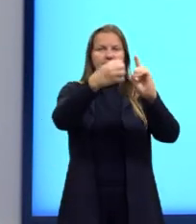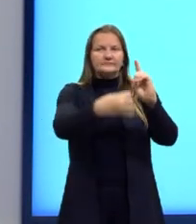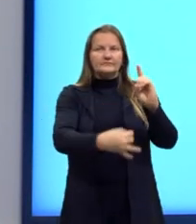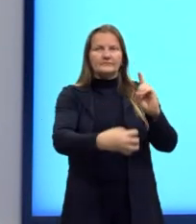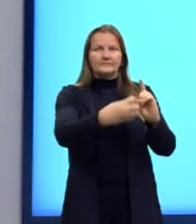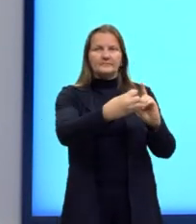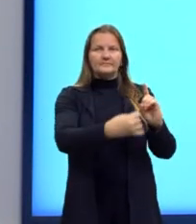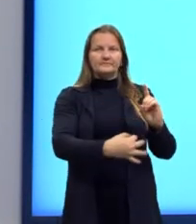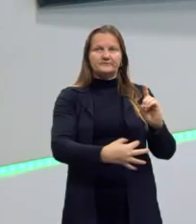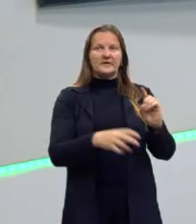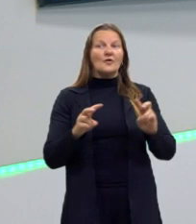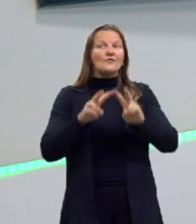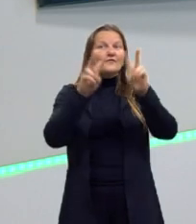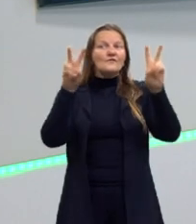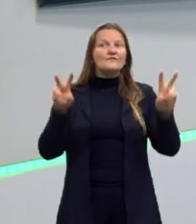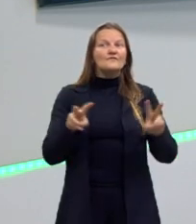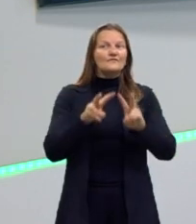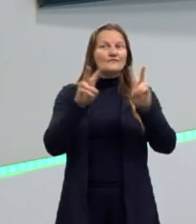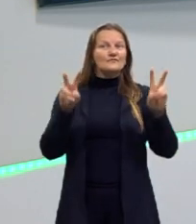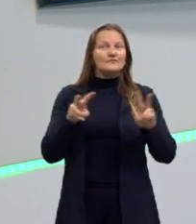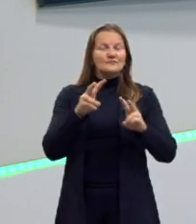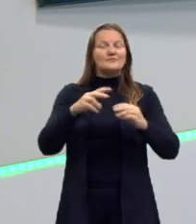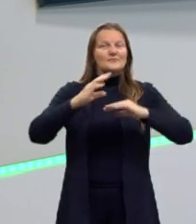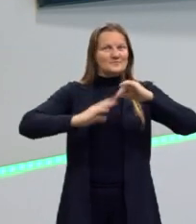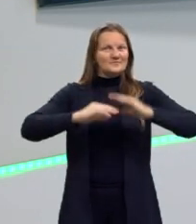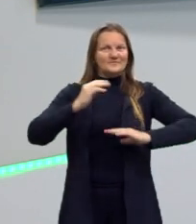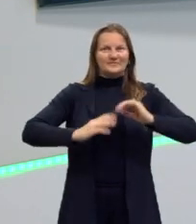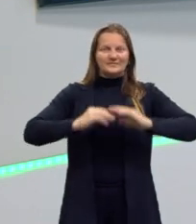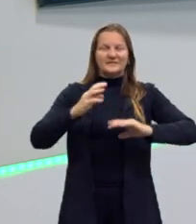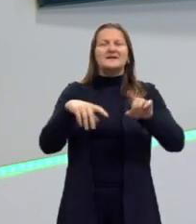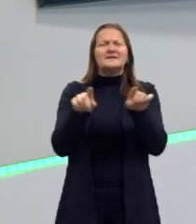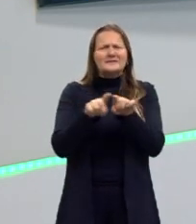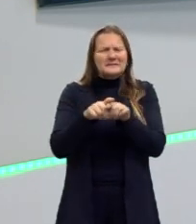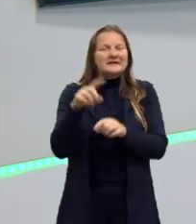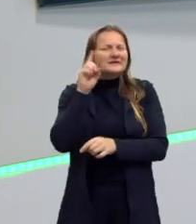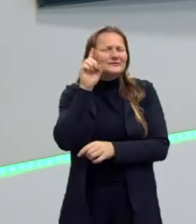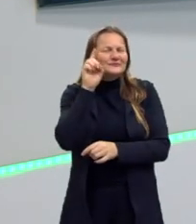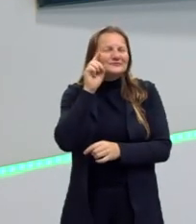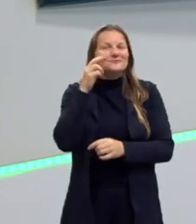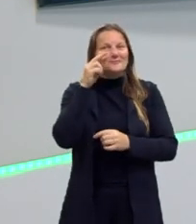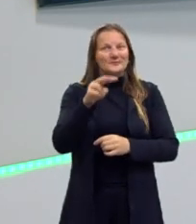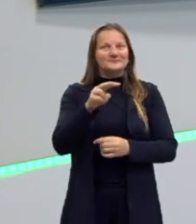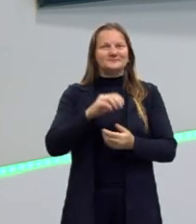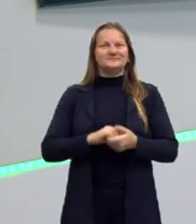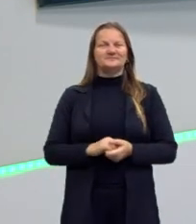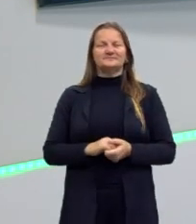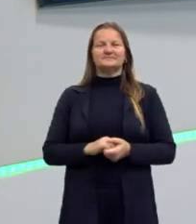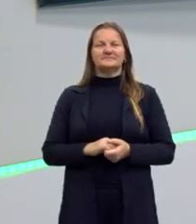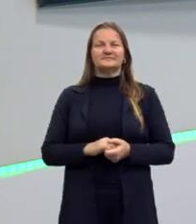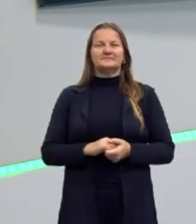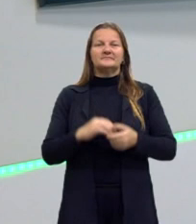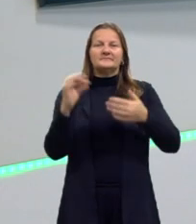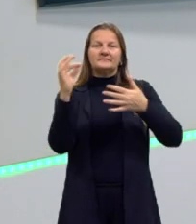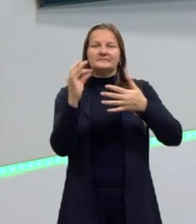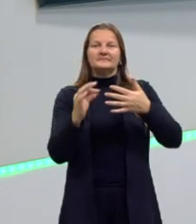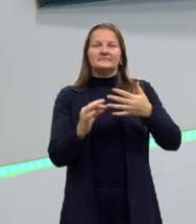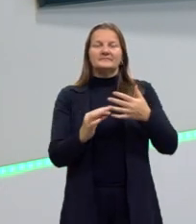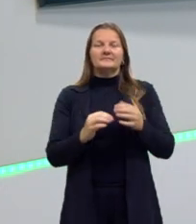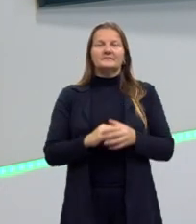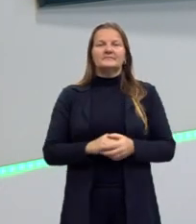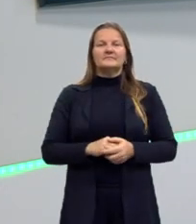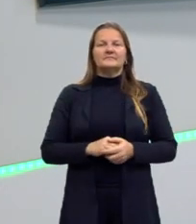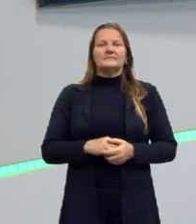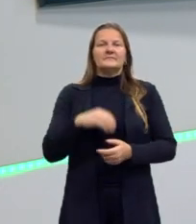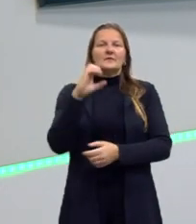gente consegue visualizar bem aí na prática e também ali no nosso dia a dia, né? Um desses elementos é a cunha